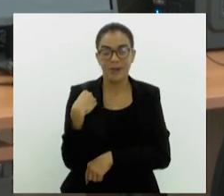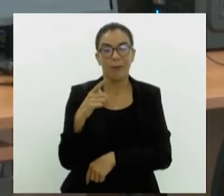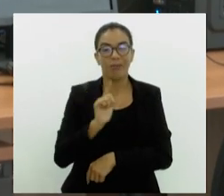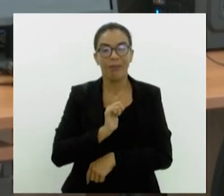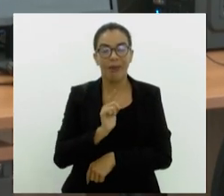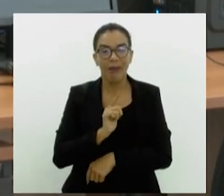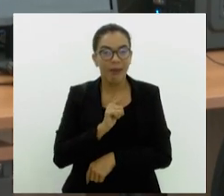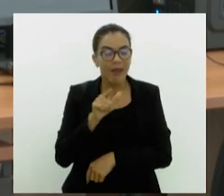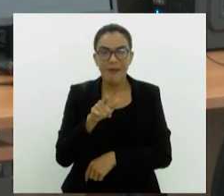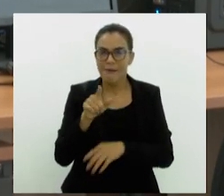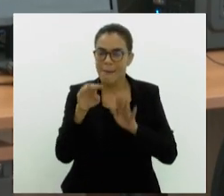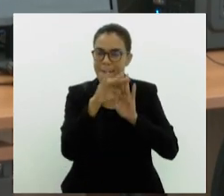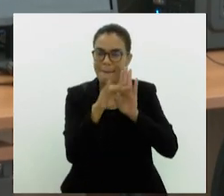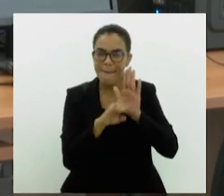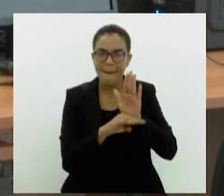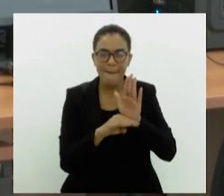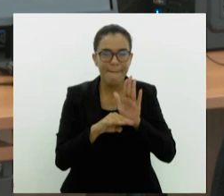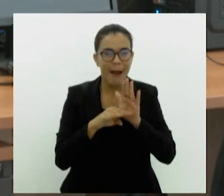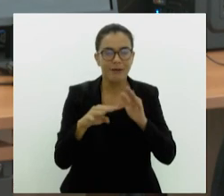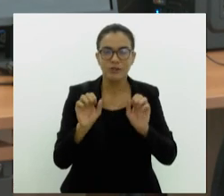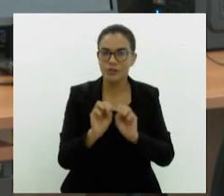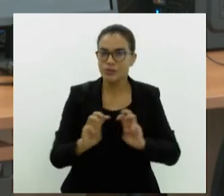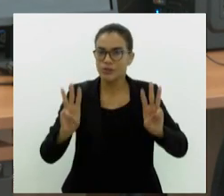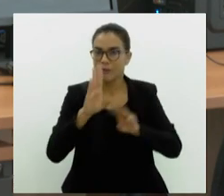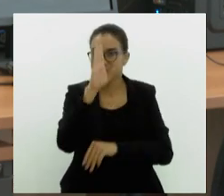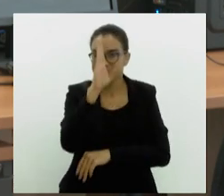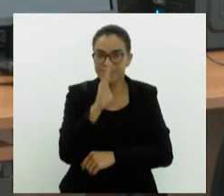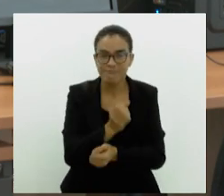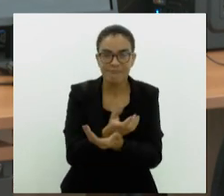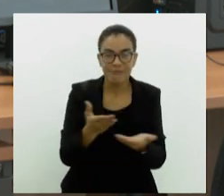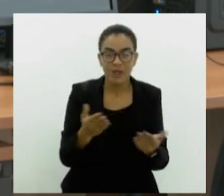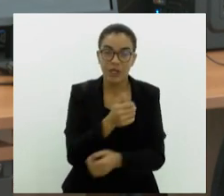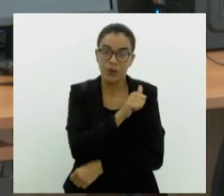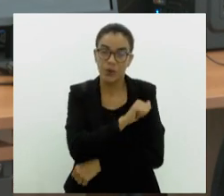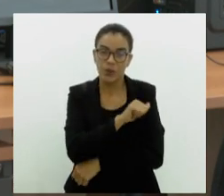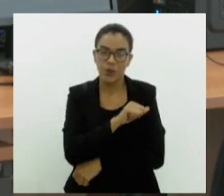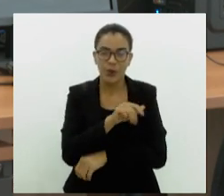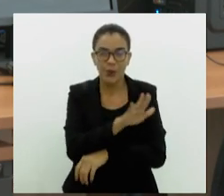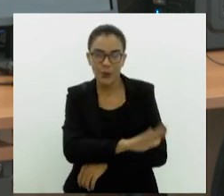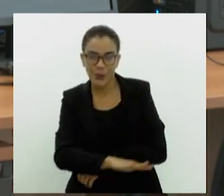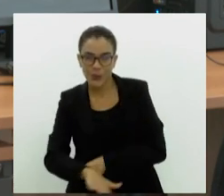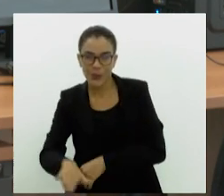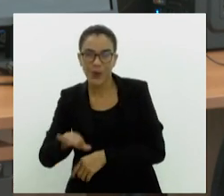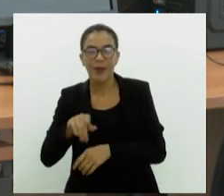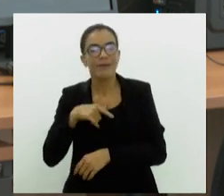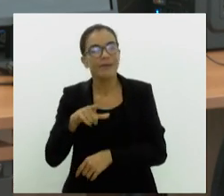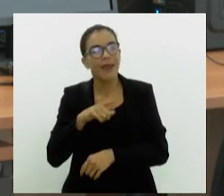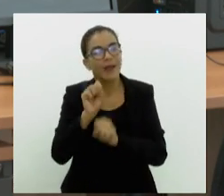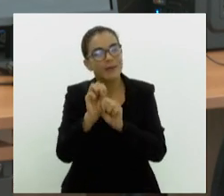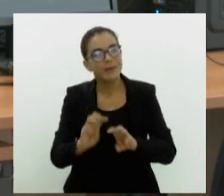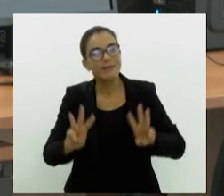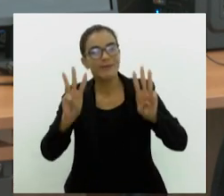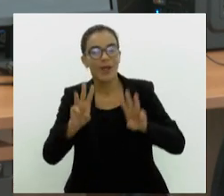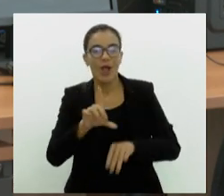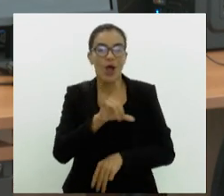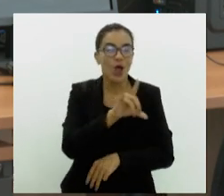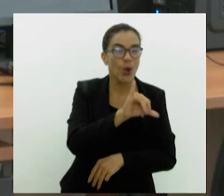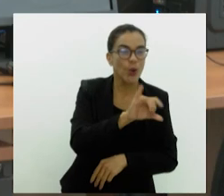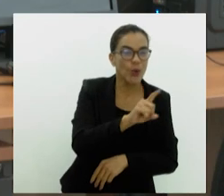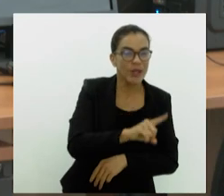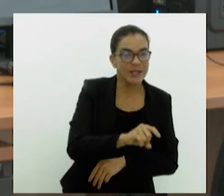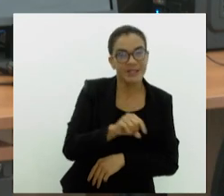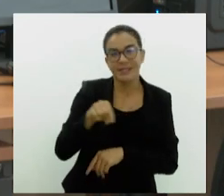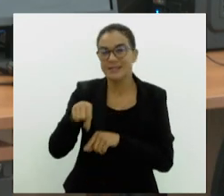uma programação cheia de atrações e shows gratuitos. E no Rio de Janeiro, o público infantil confere o espetáculo Luiz Inazinha,